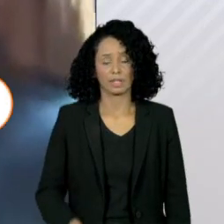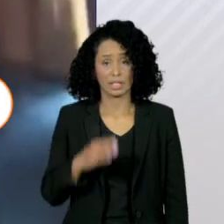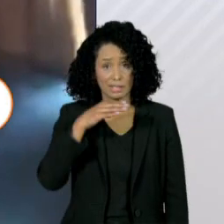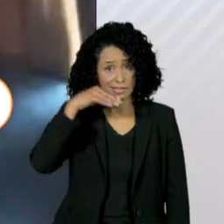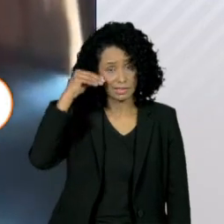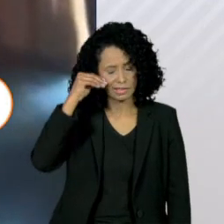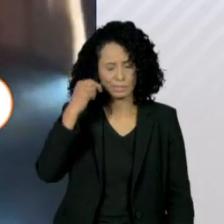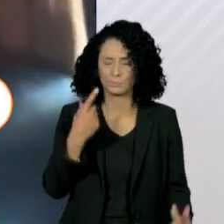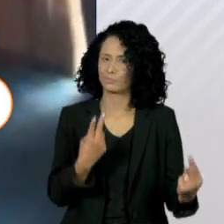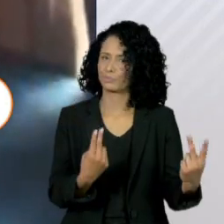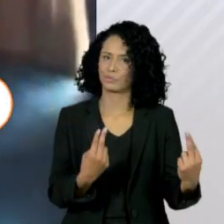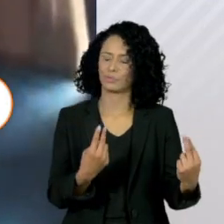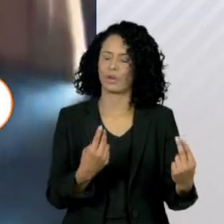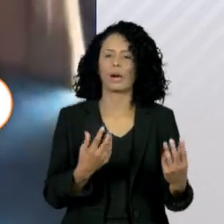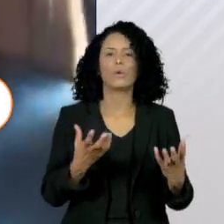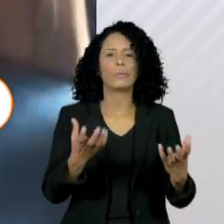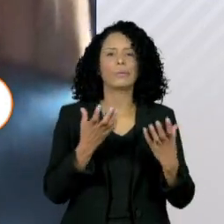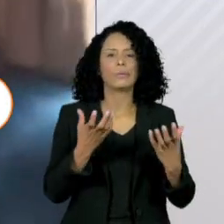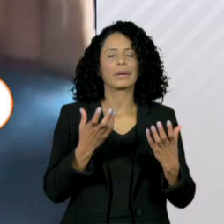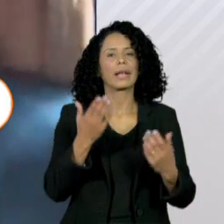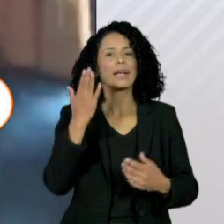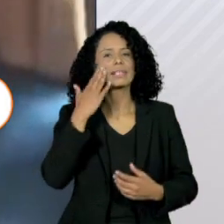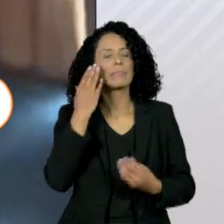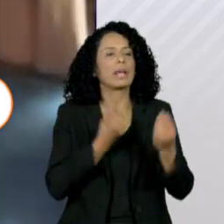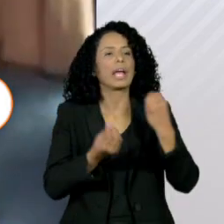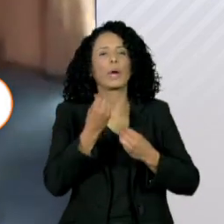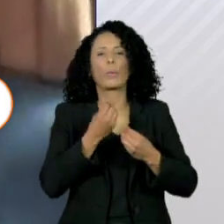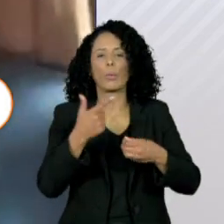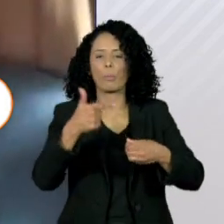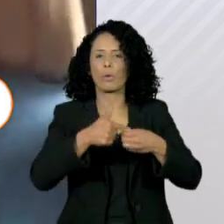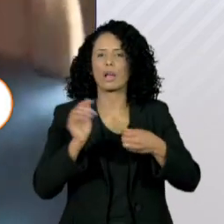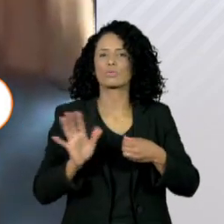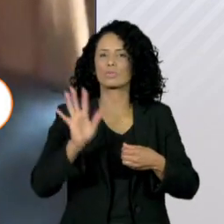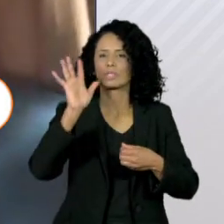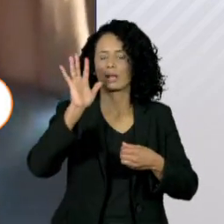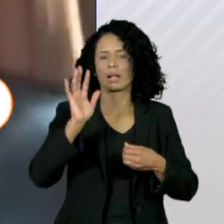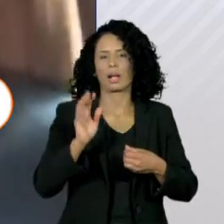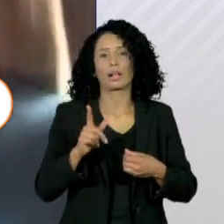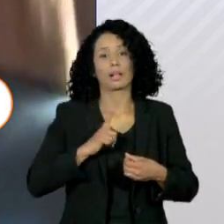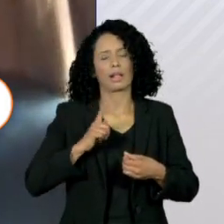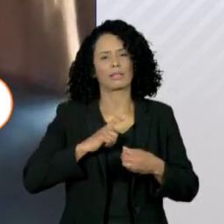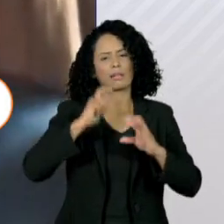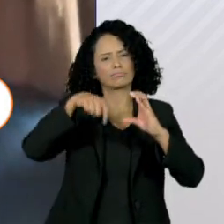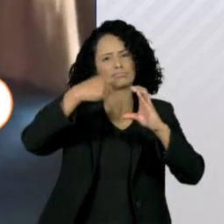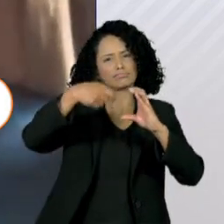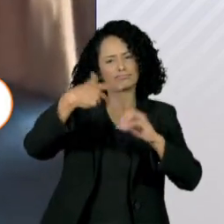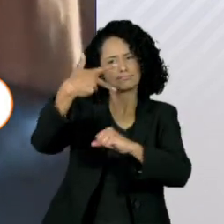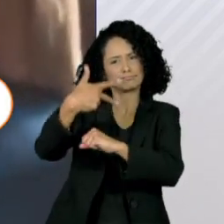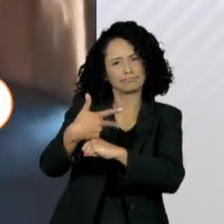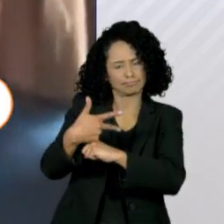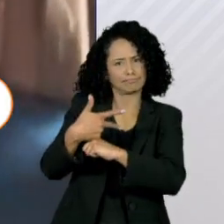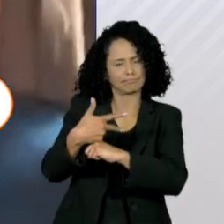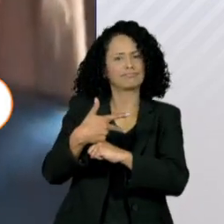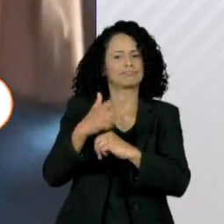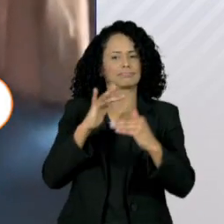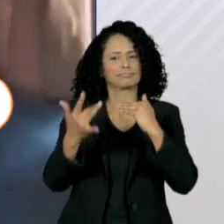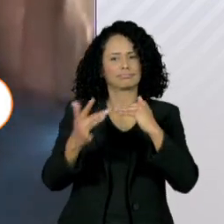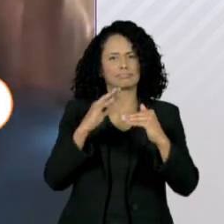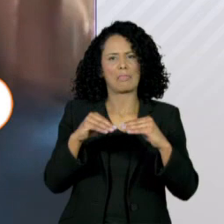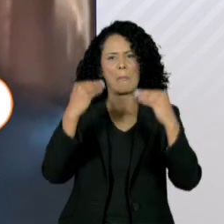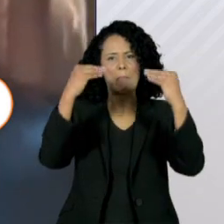também seguiu na onda dos aumentos de combustíveis. Em vídeo nas redes sociais, manifestou apoio aos